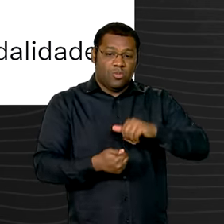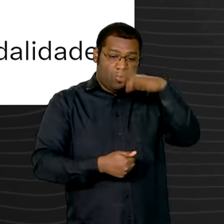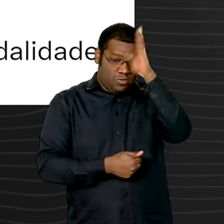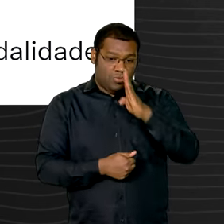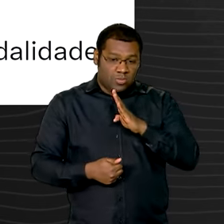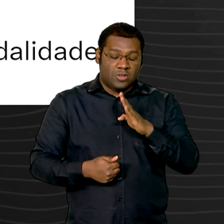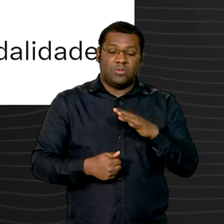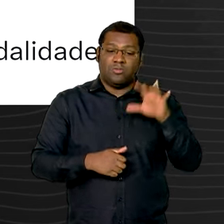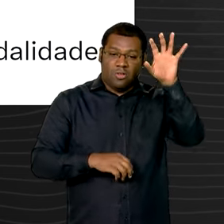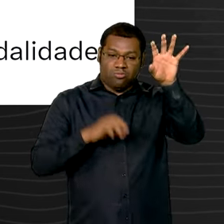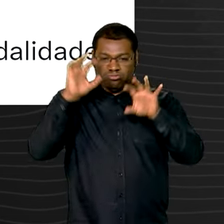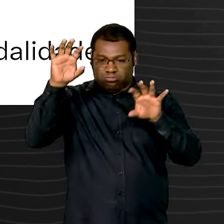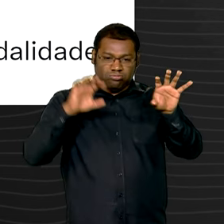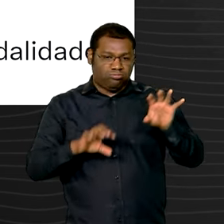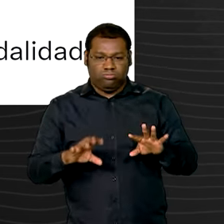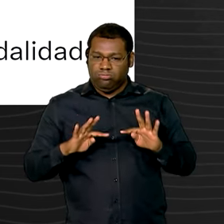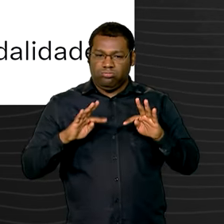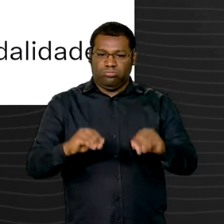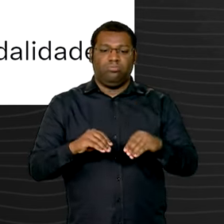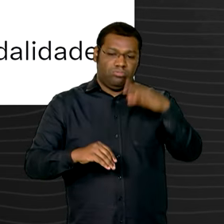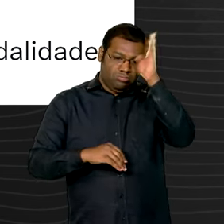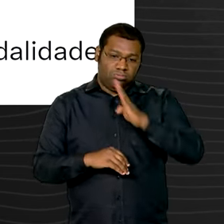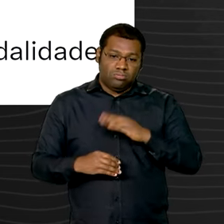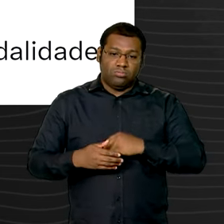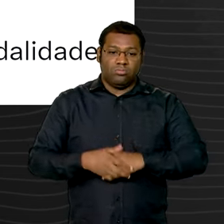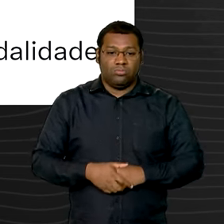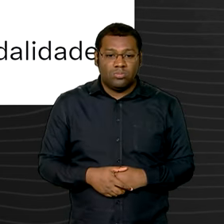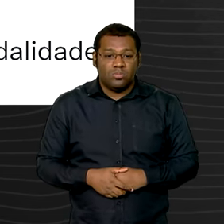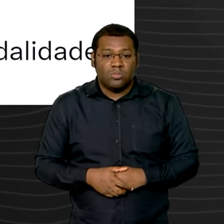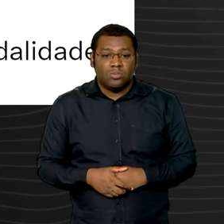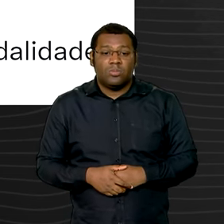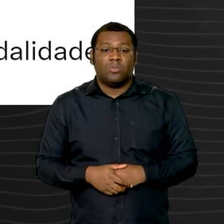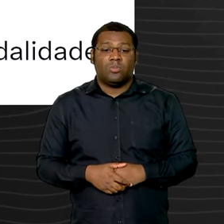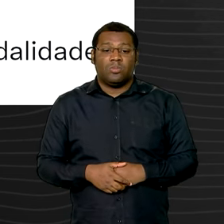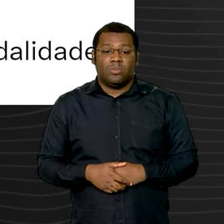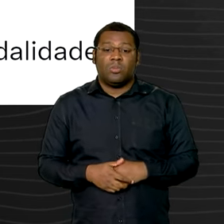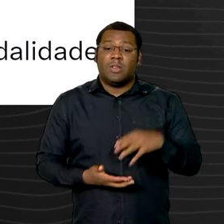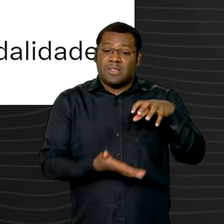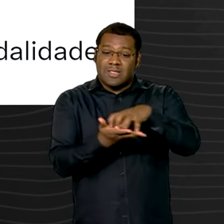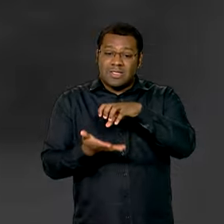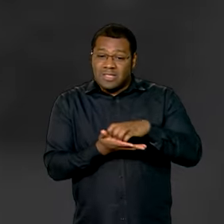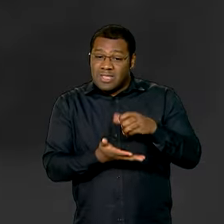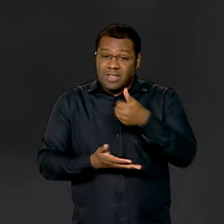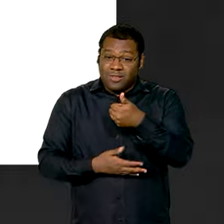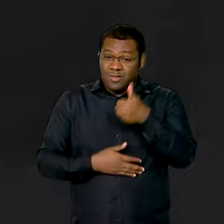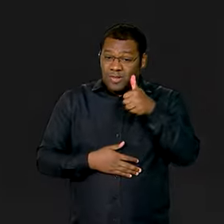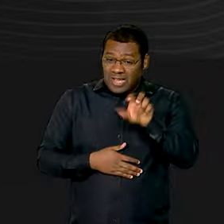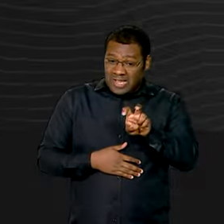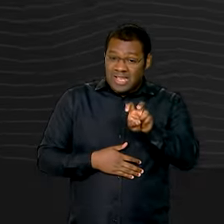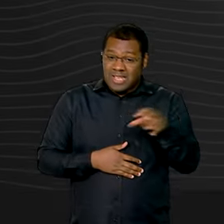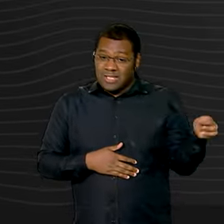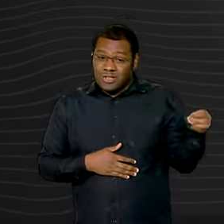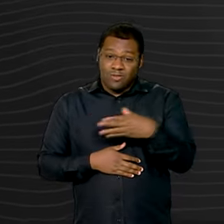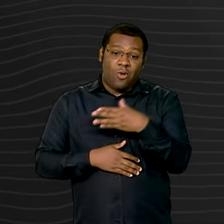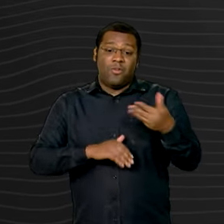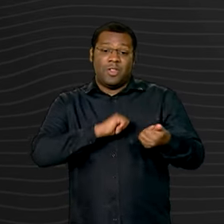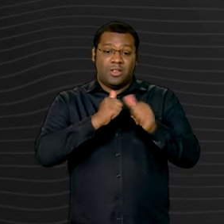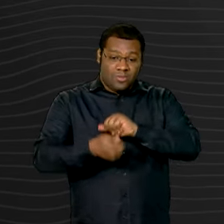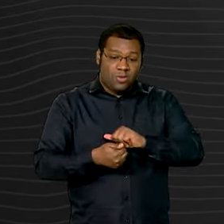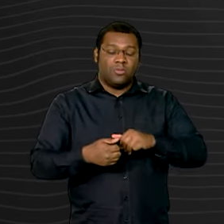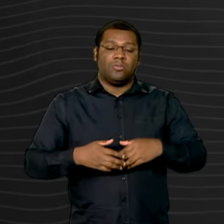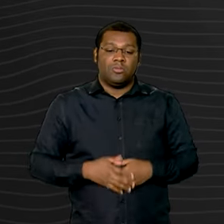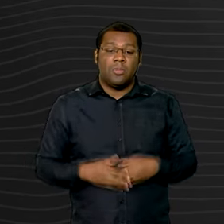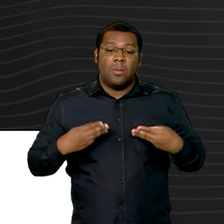todas as regiões do país. Este ano serão implementados 15 núcleos de várias modalidades. E o Ministério da Educação